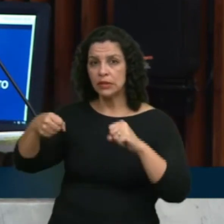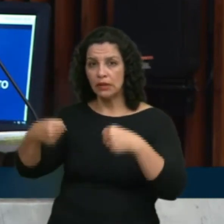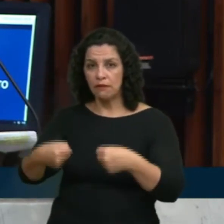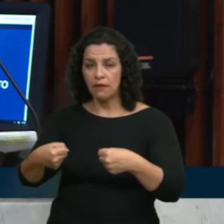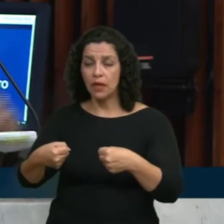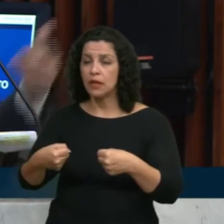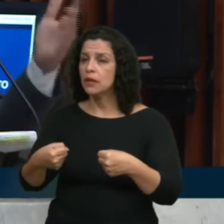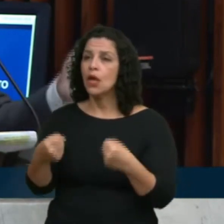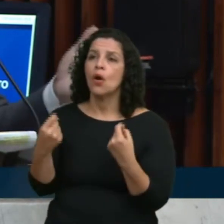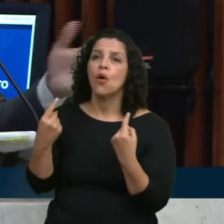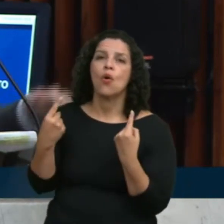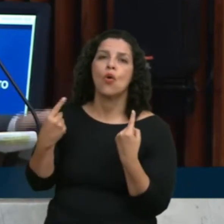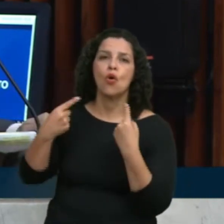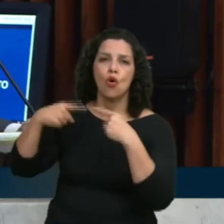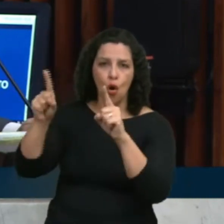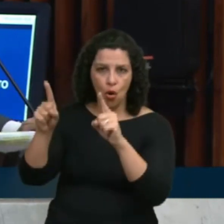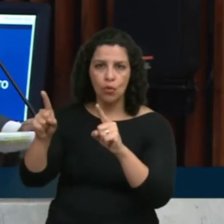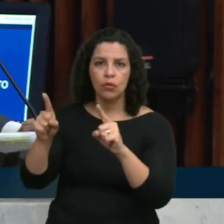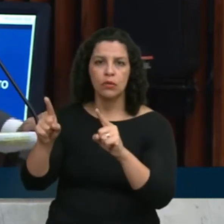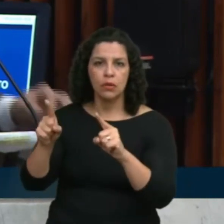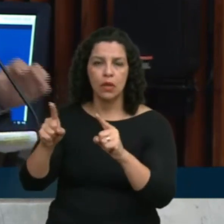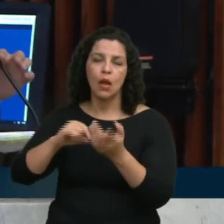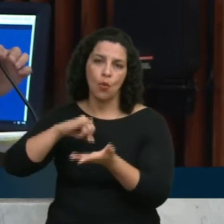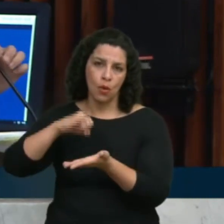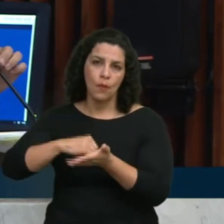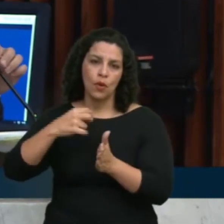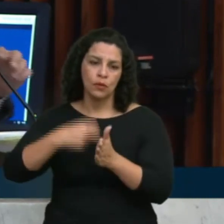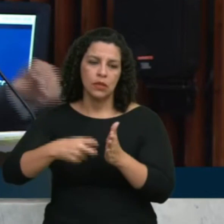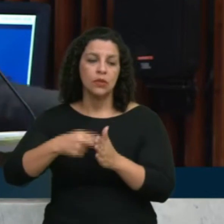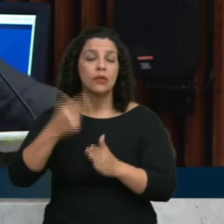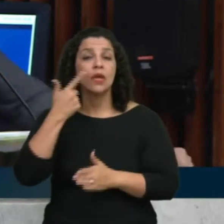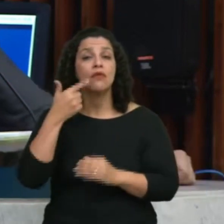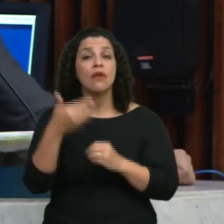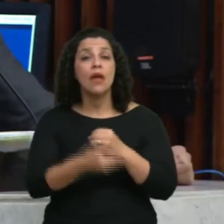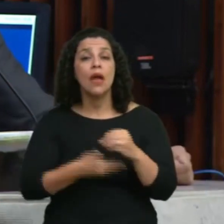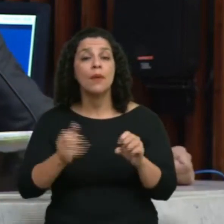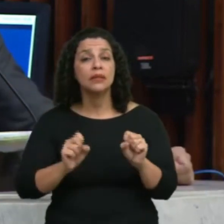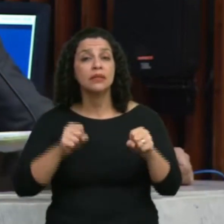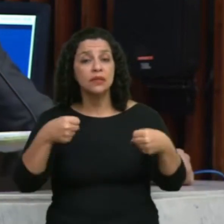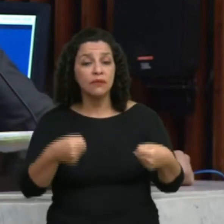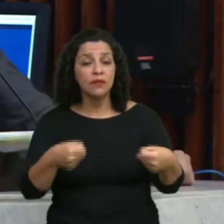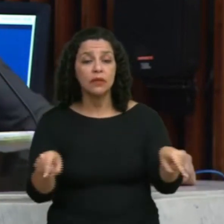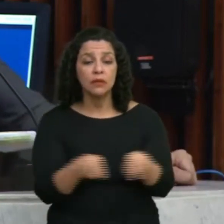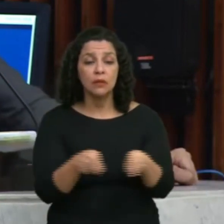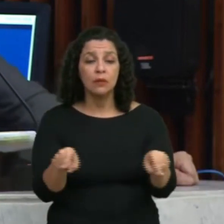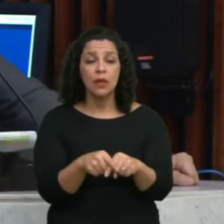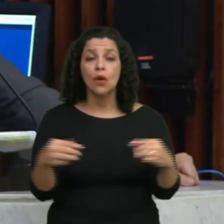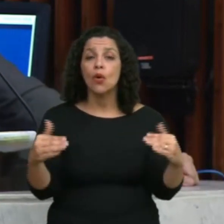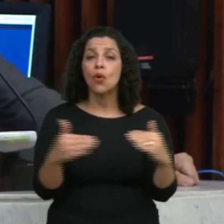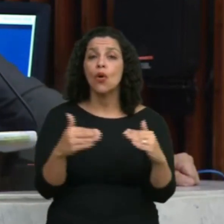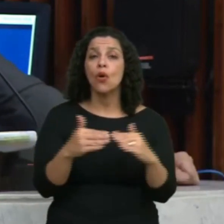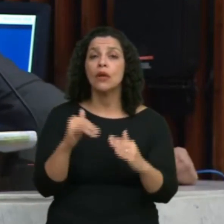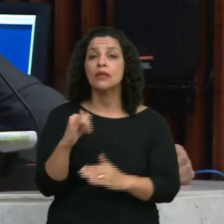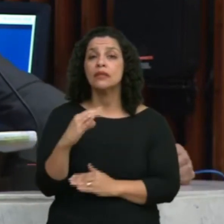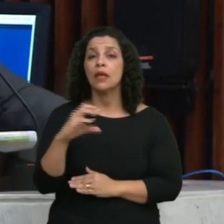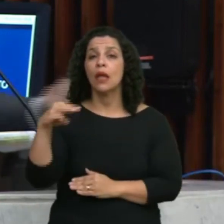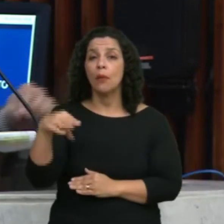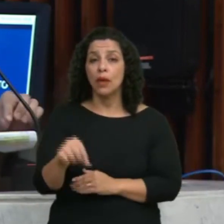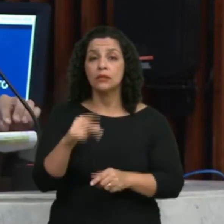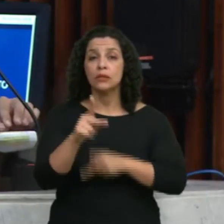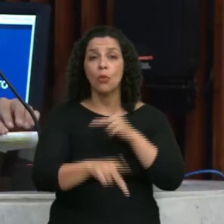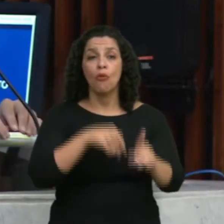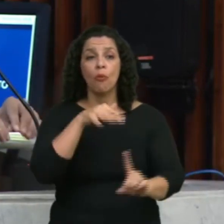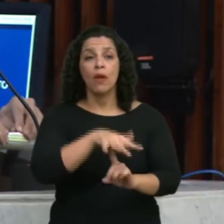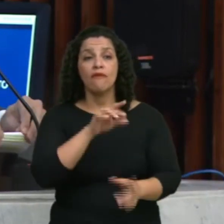tributária, eu quero ver aqui a base do governo defender favoravelmente o aumento de ICMS ao povo trabalhador